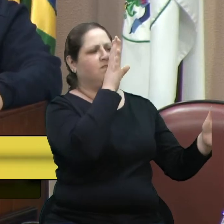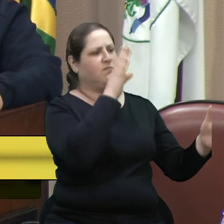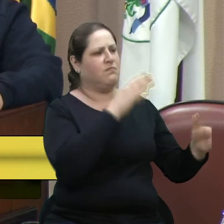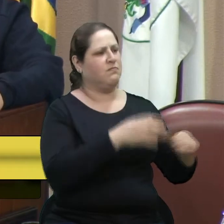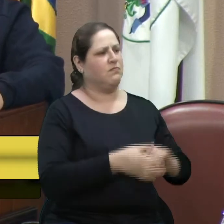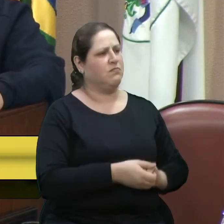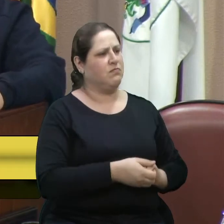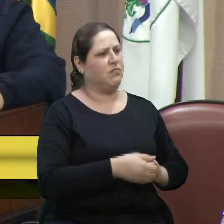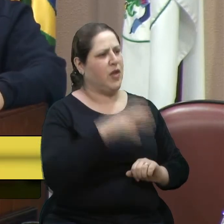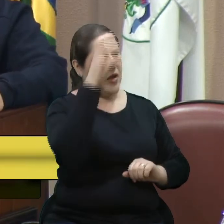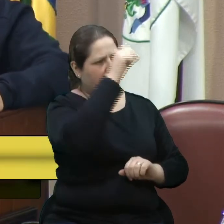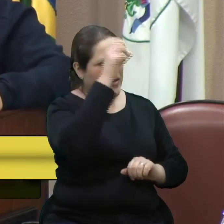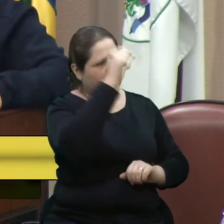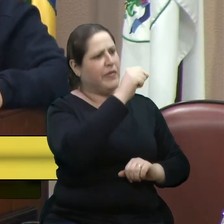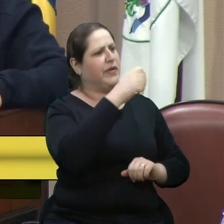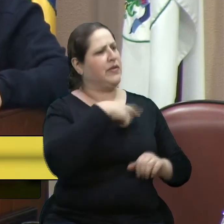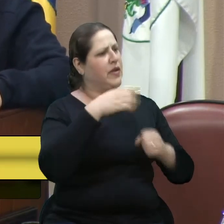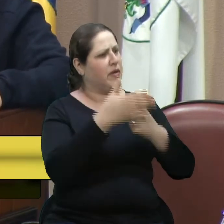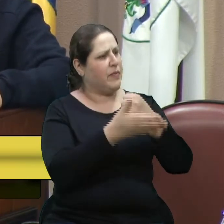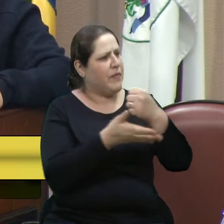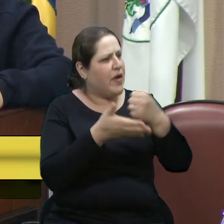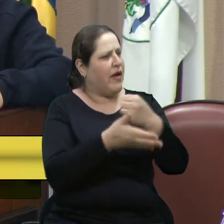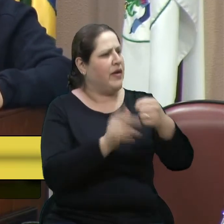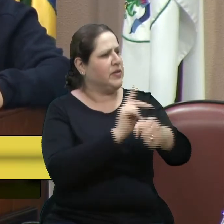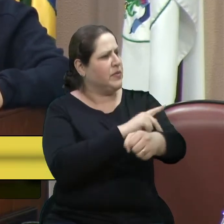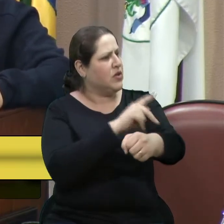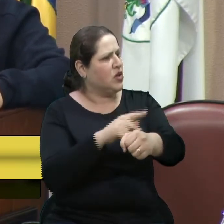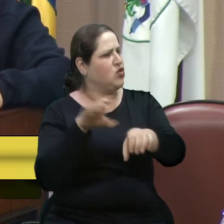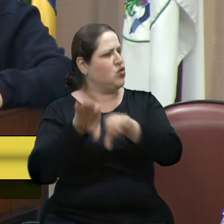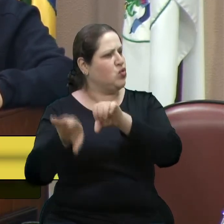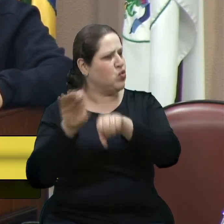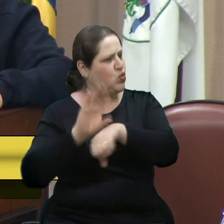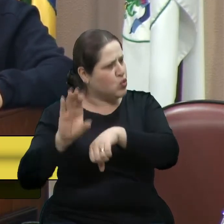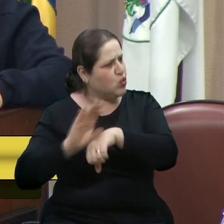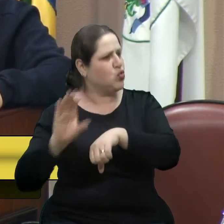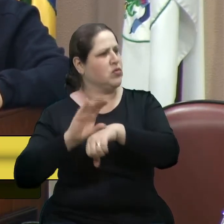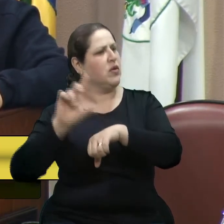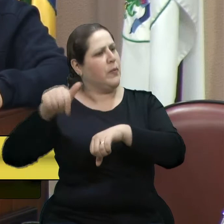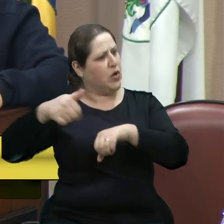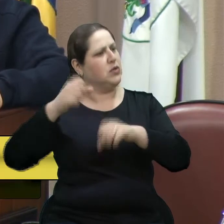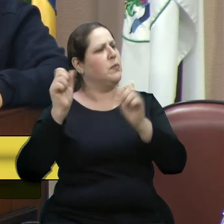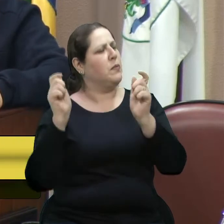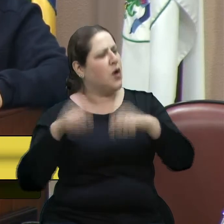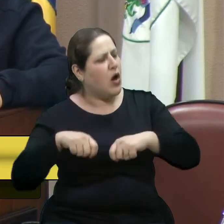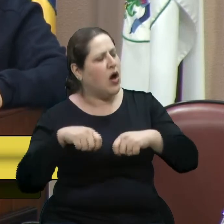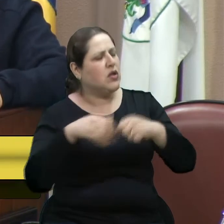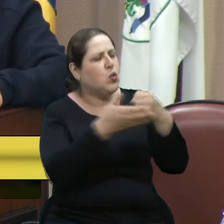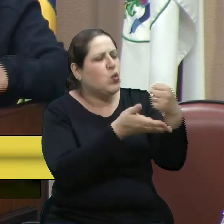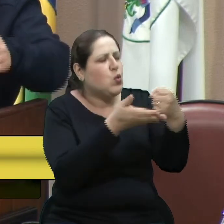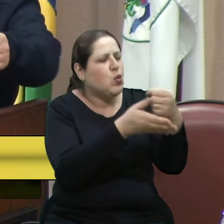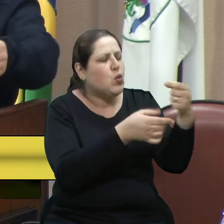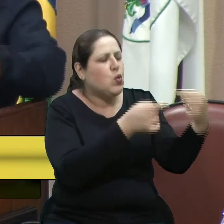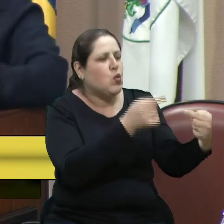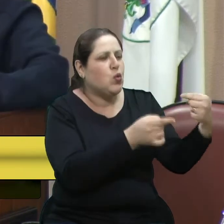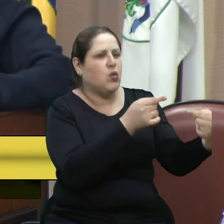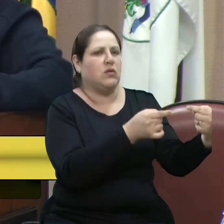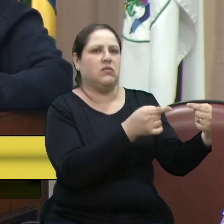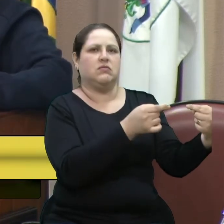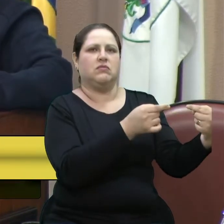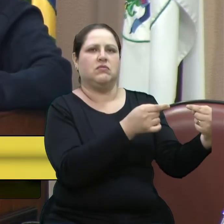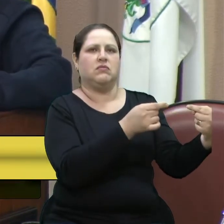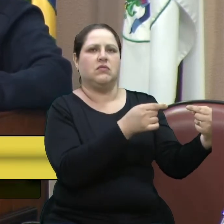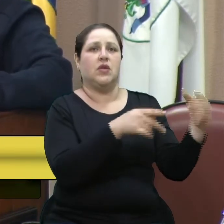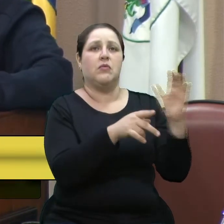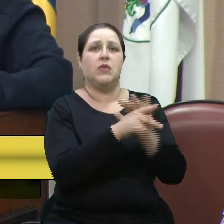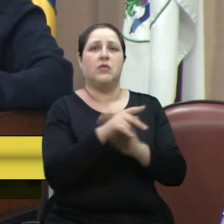das básicas que tem nos cursos pedagógicos, daí depois o senhor pode discutir ao nível raso ali. Agora, a própria secretária da Educação